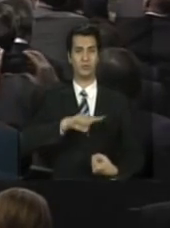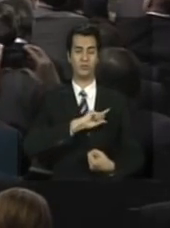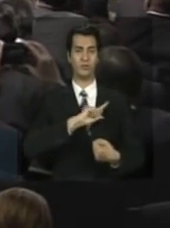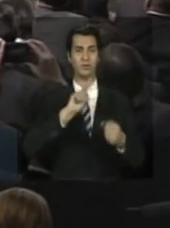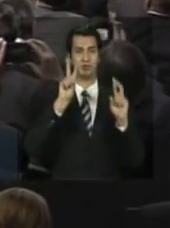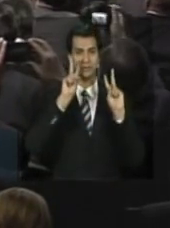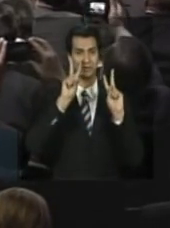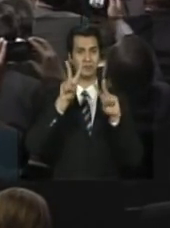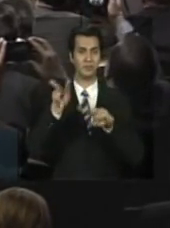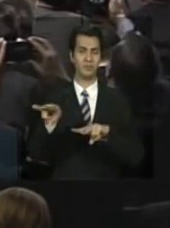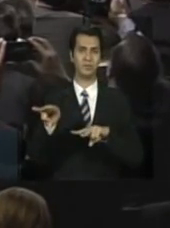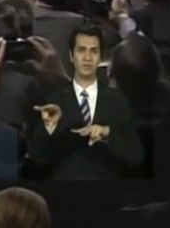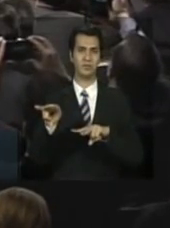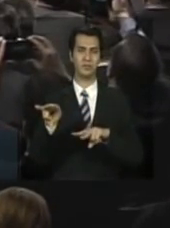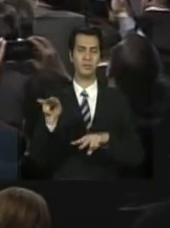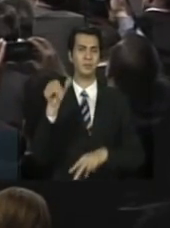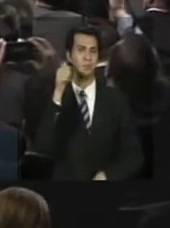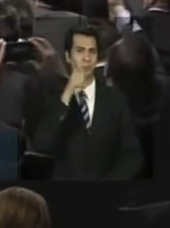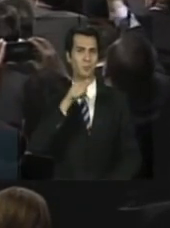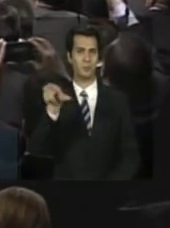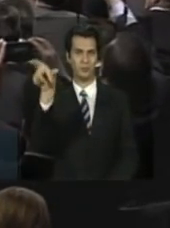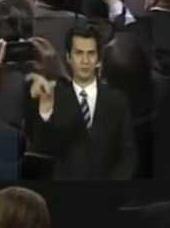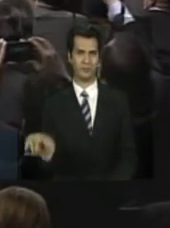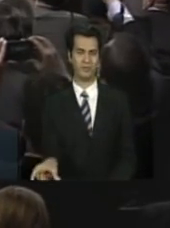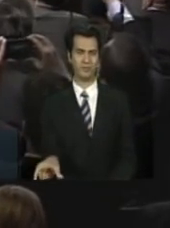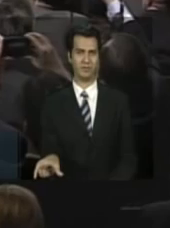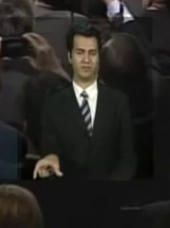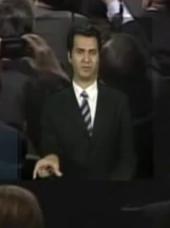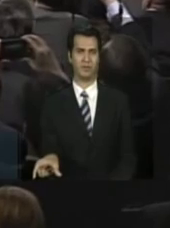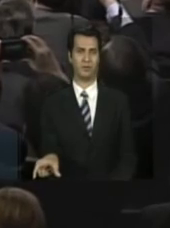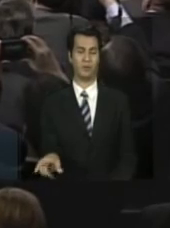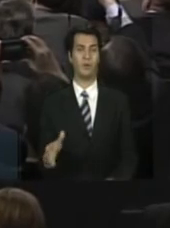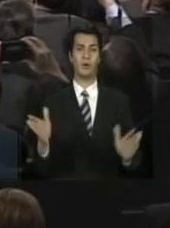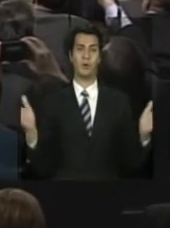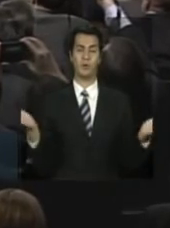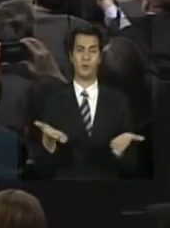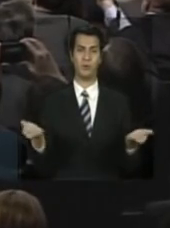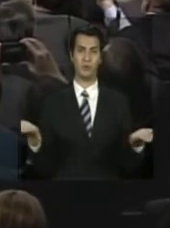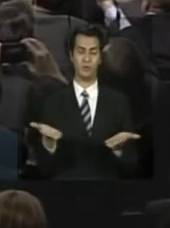nessa companheira que hoje